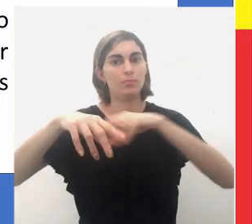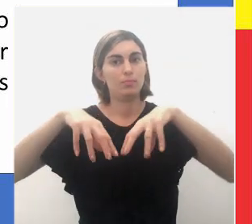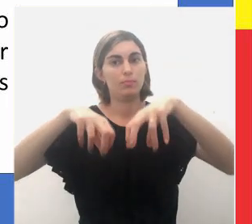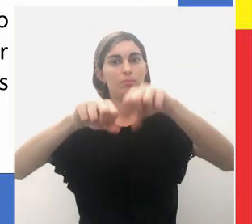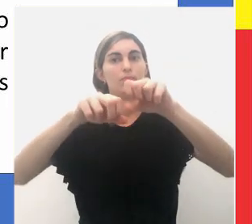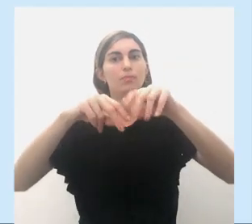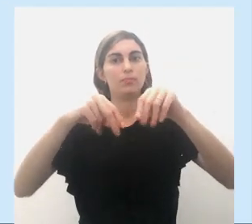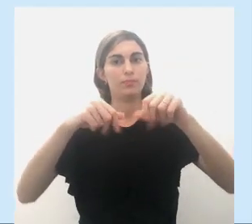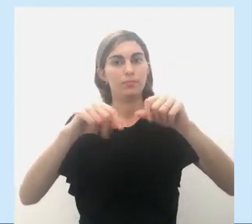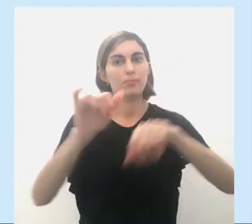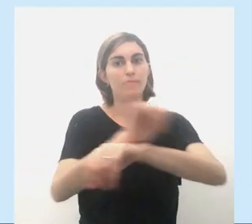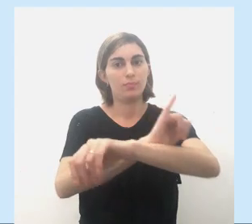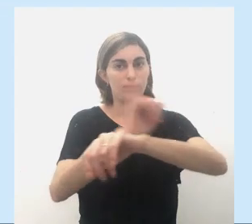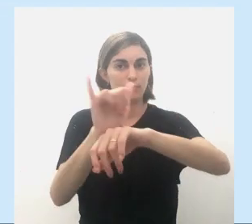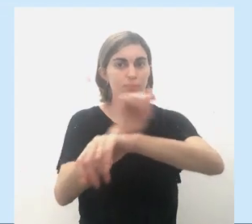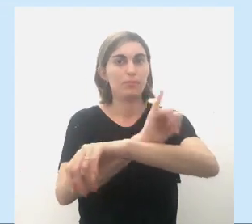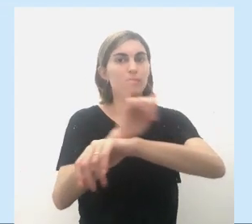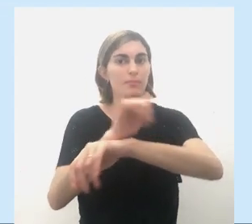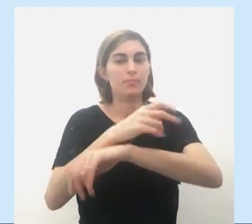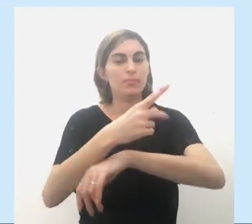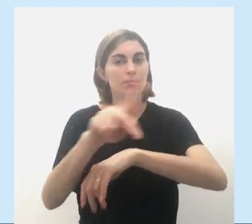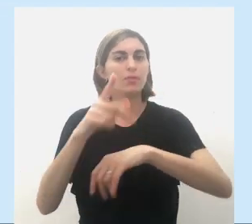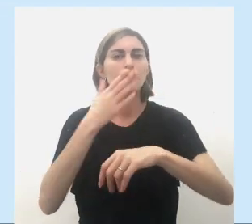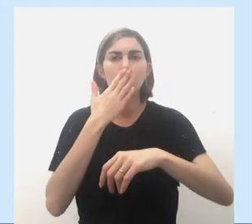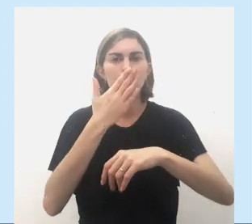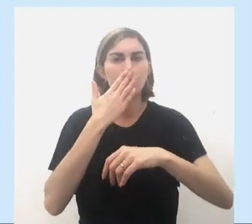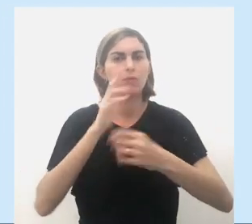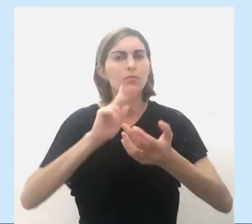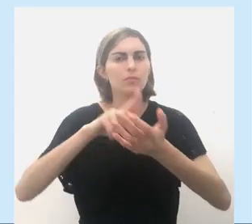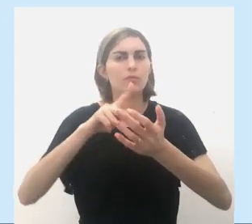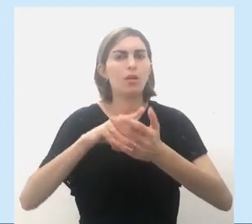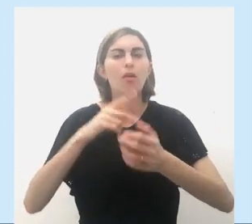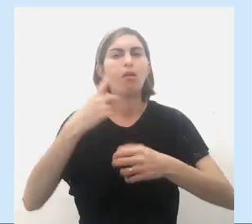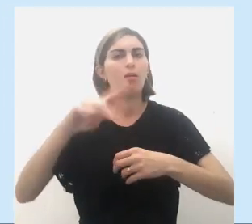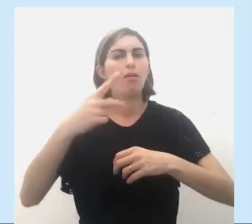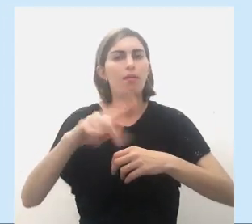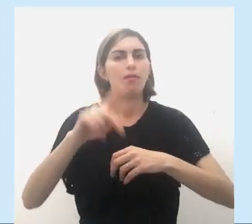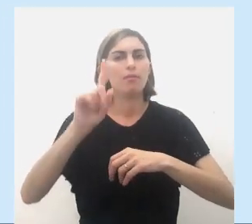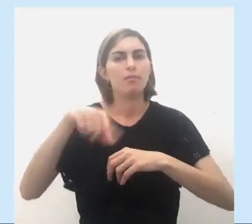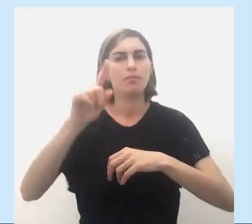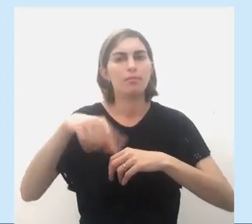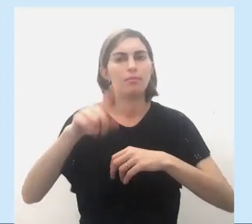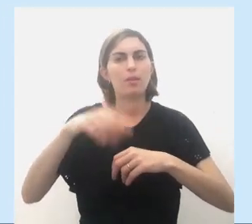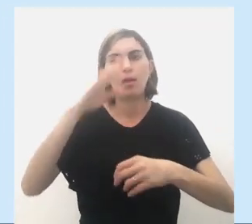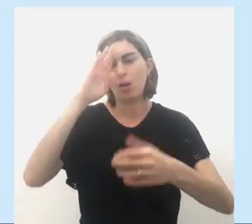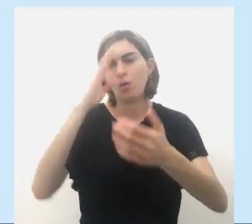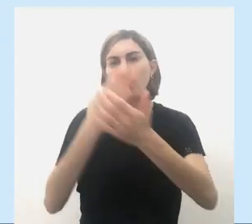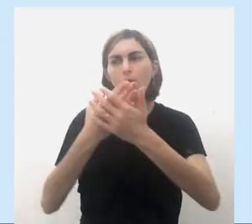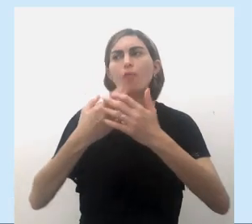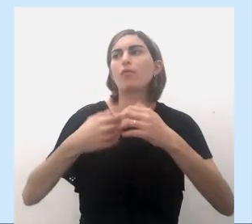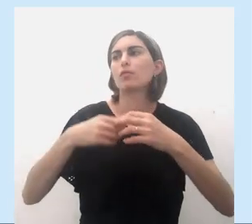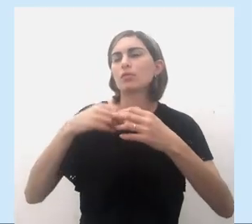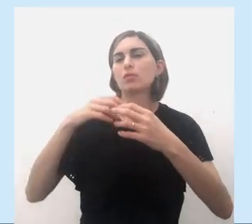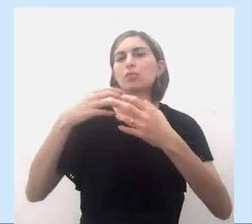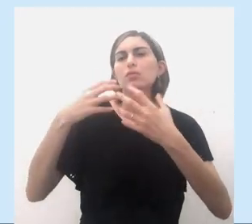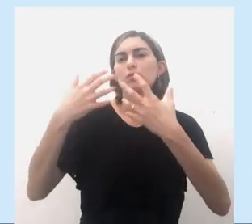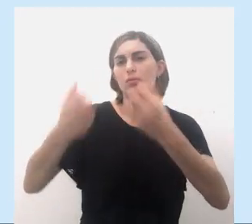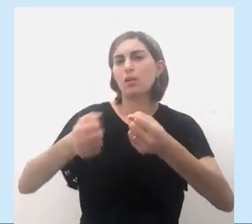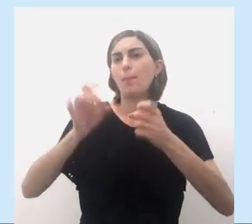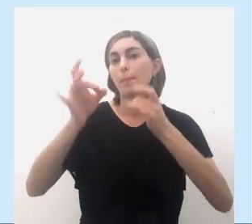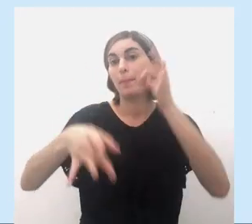terras. Então, nessa estratégia aí, os índios, na realidade, eram convencidos